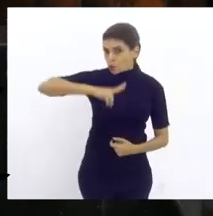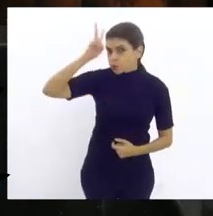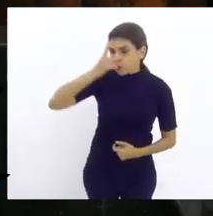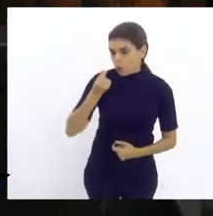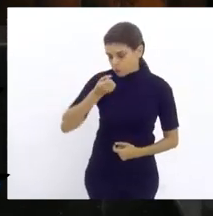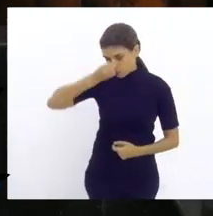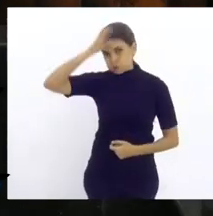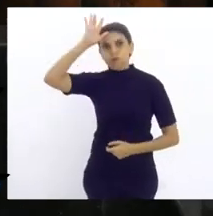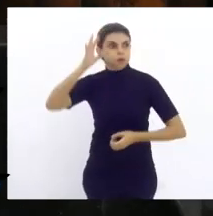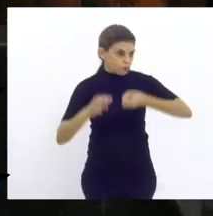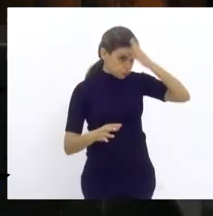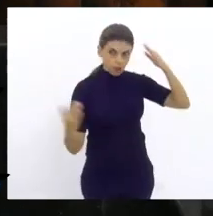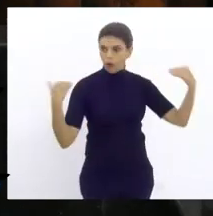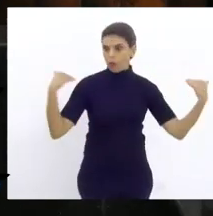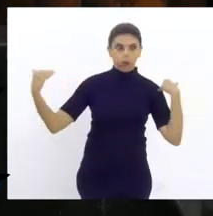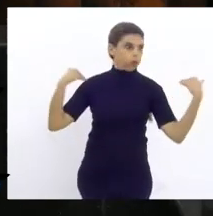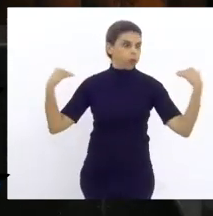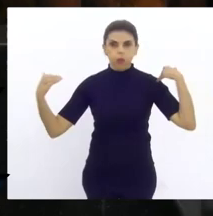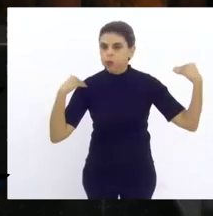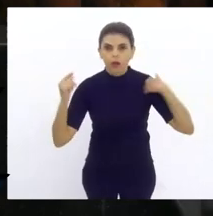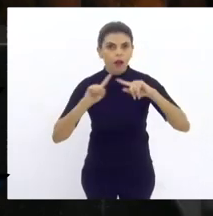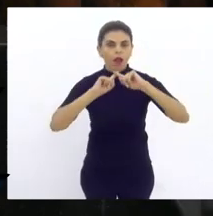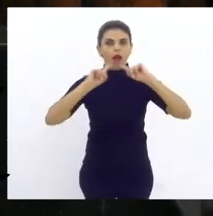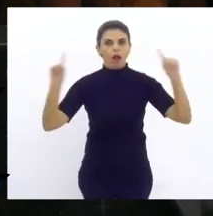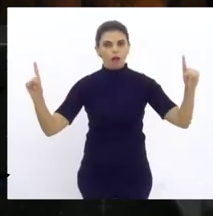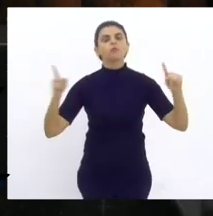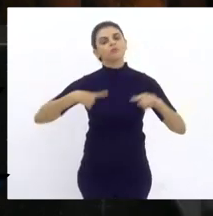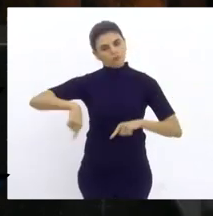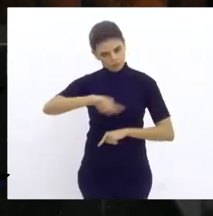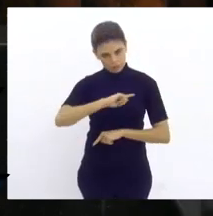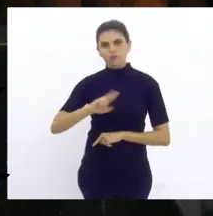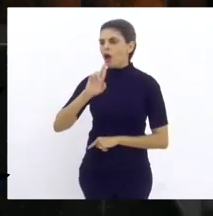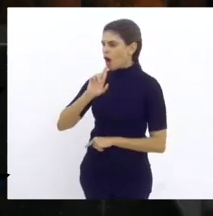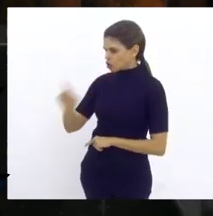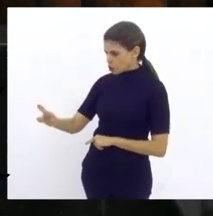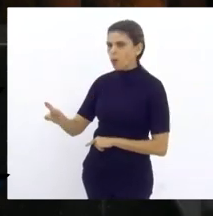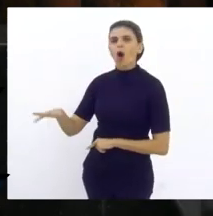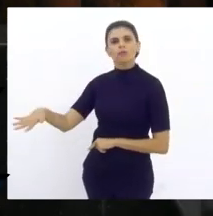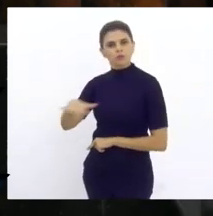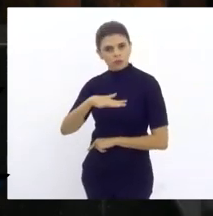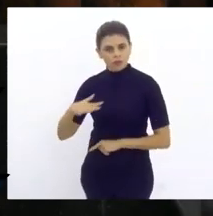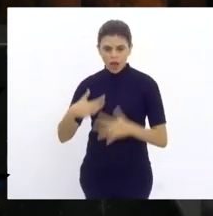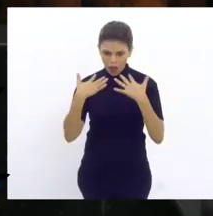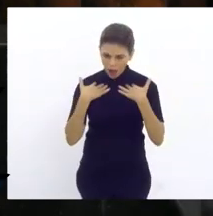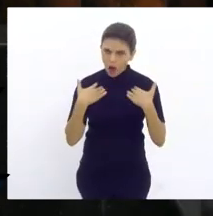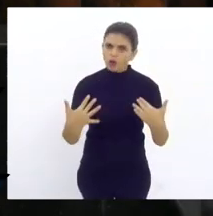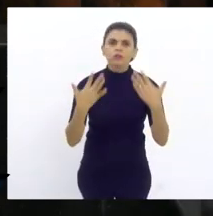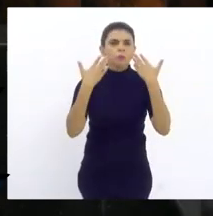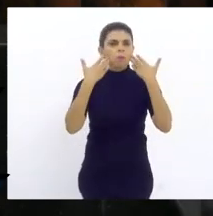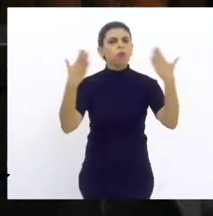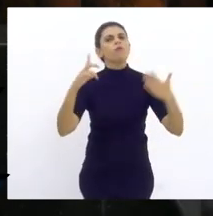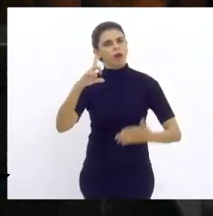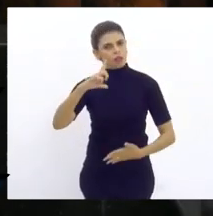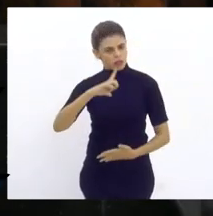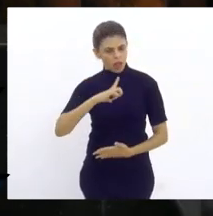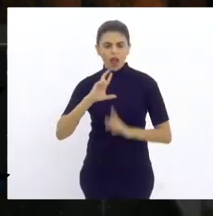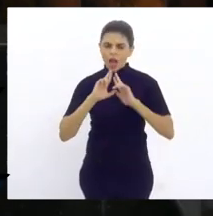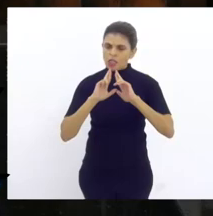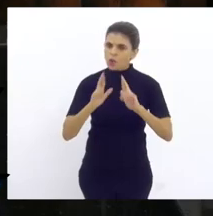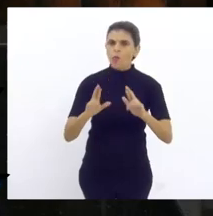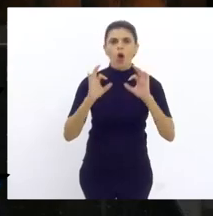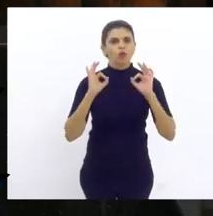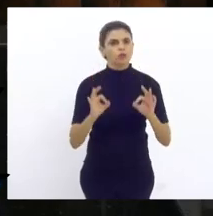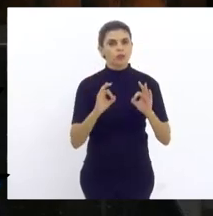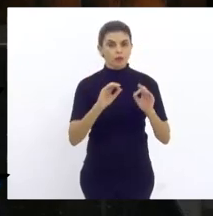Então a gente precisa dar uma resposta quanto a isso e nós vamos dar essa resposta. Essa audiência pública ela vai ter resposta como teve, ou